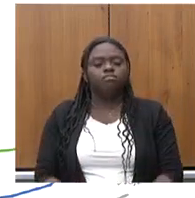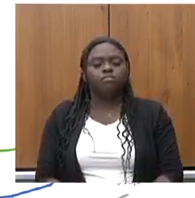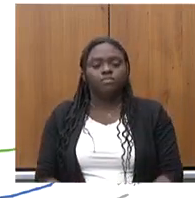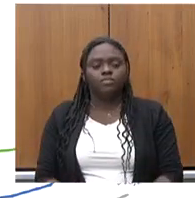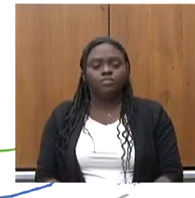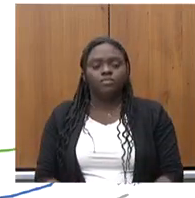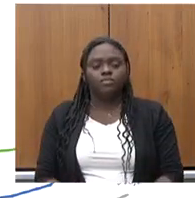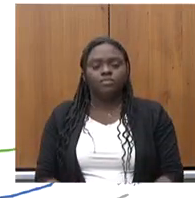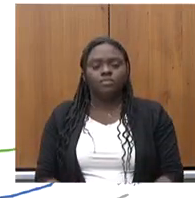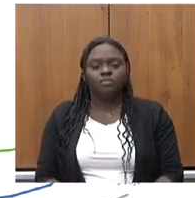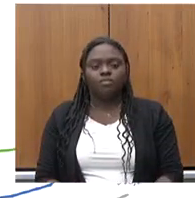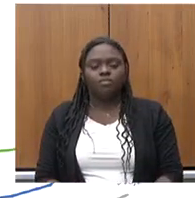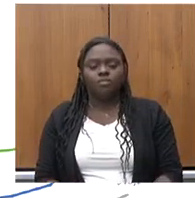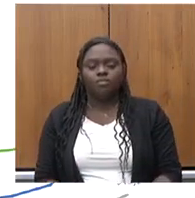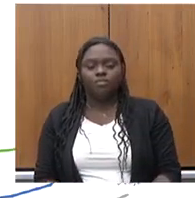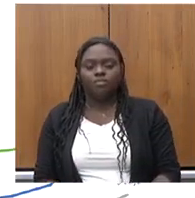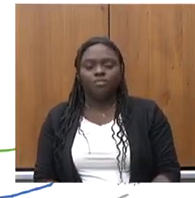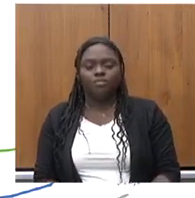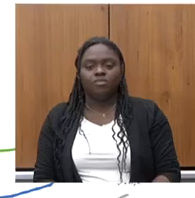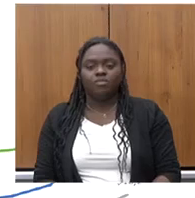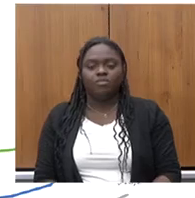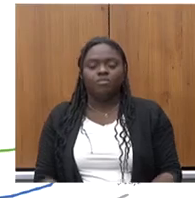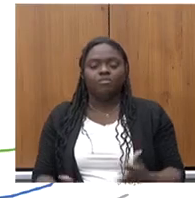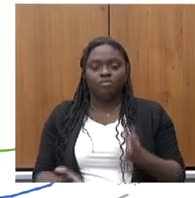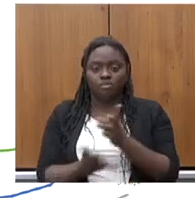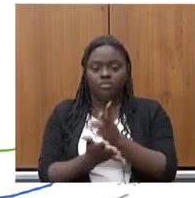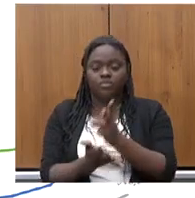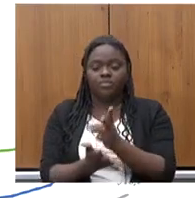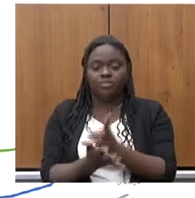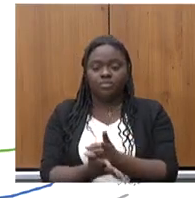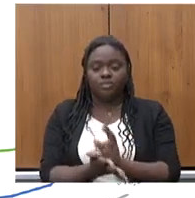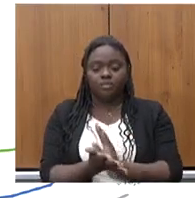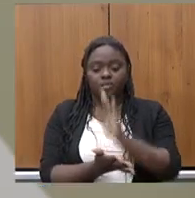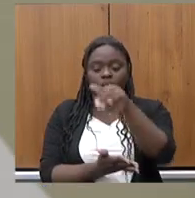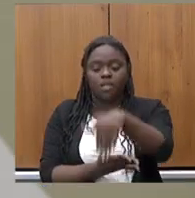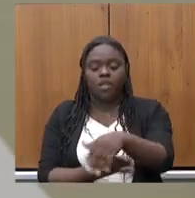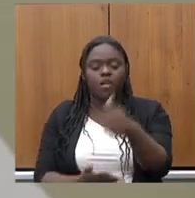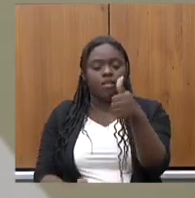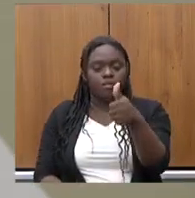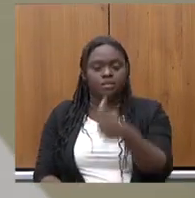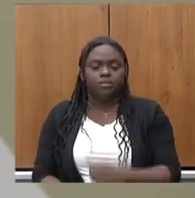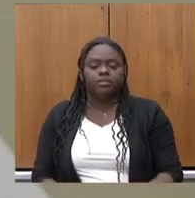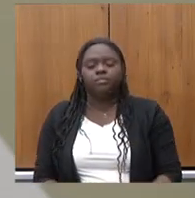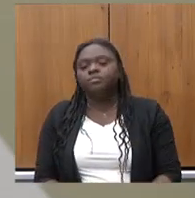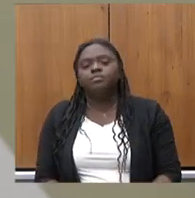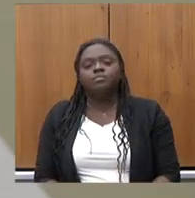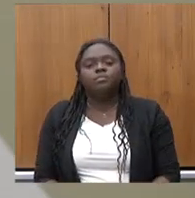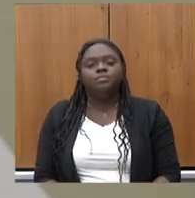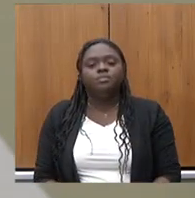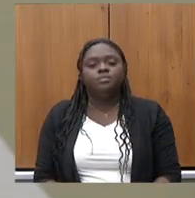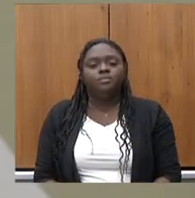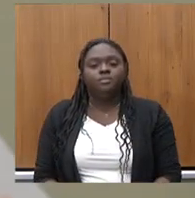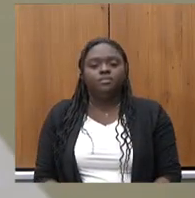Aí a balança comercial se manteve com saldo positivo. Pode passar, por favor.